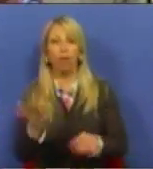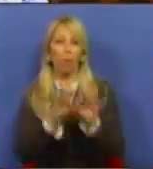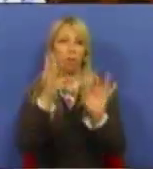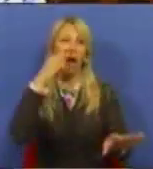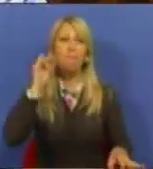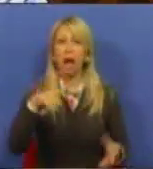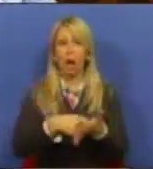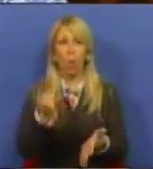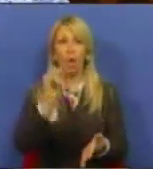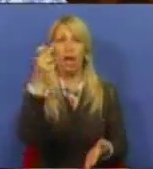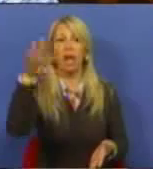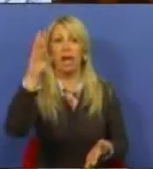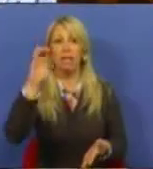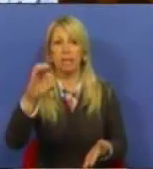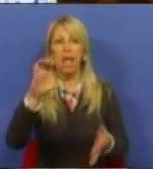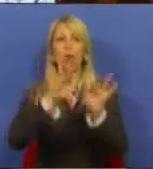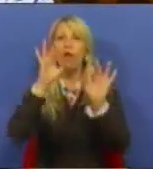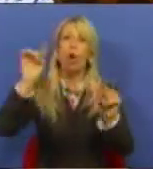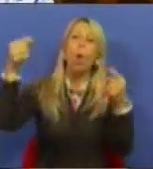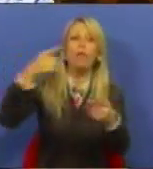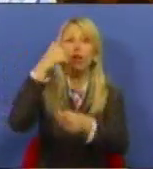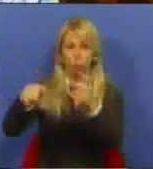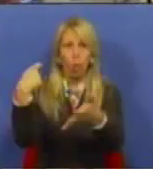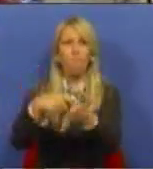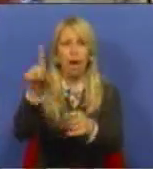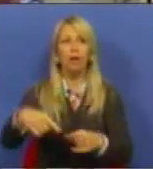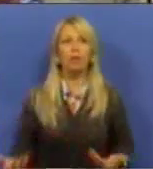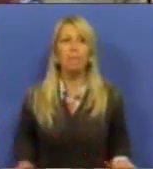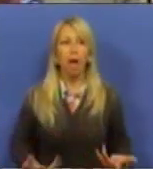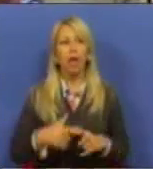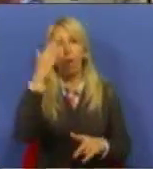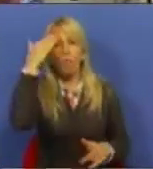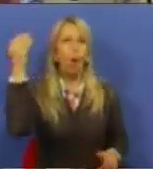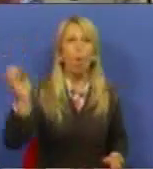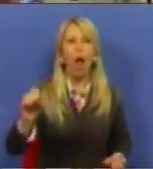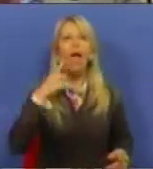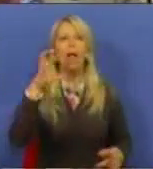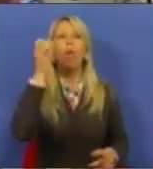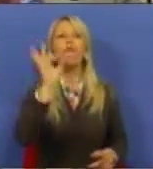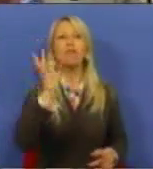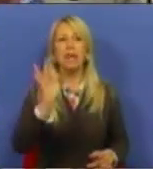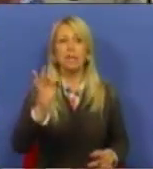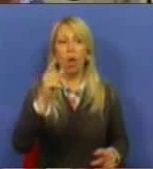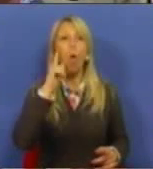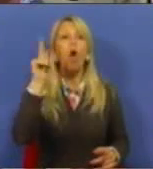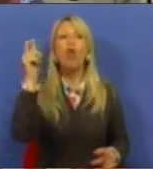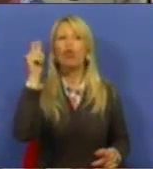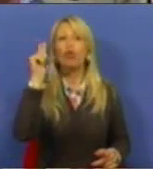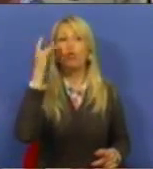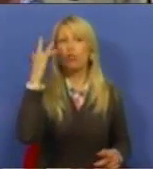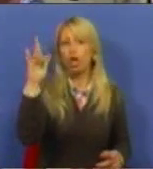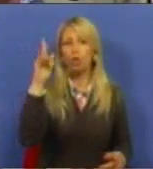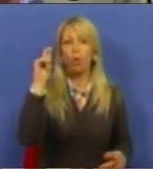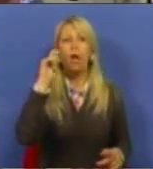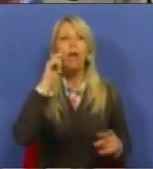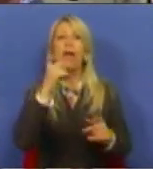os outros contribuintes. Imoralidade é a Confederação do Turismo estar à mesa das negociações a